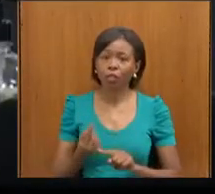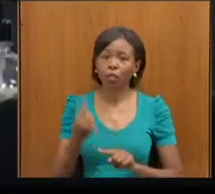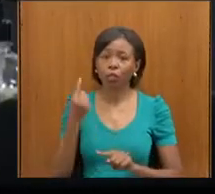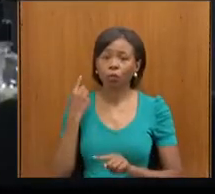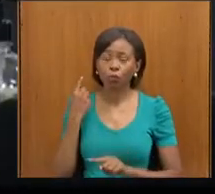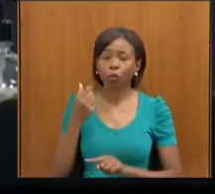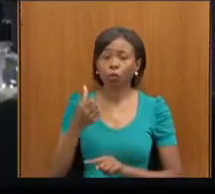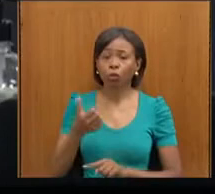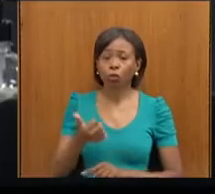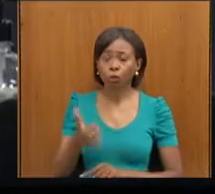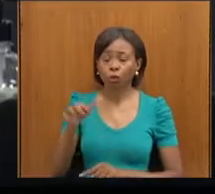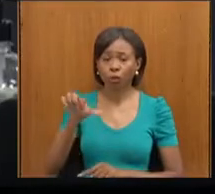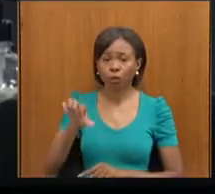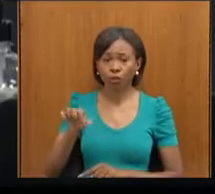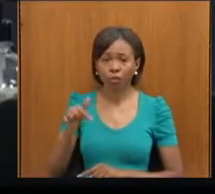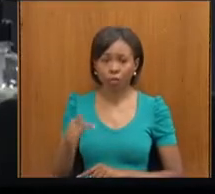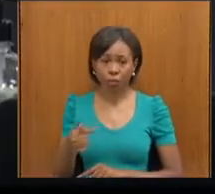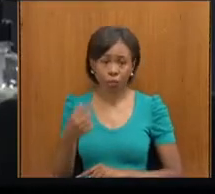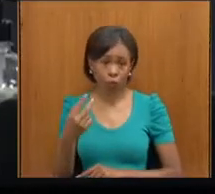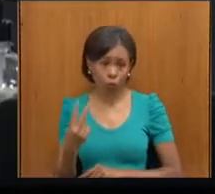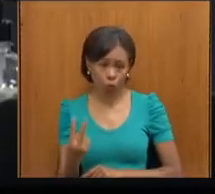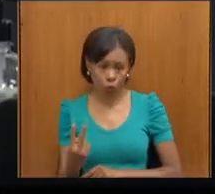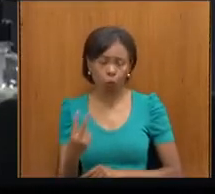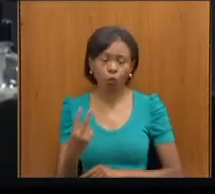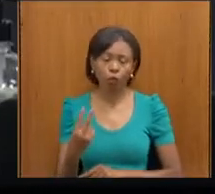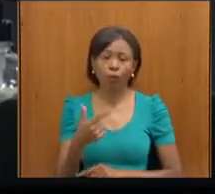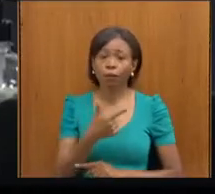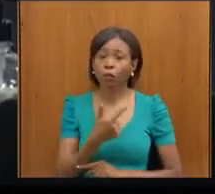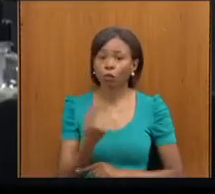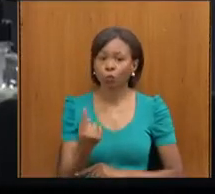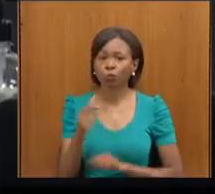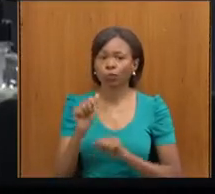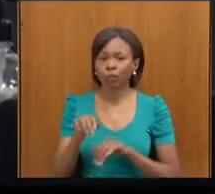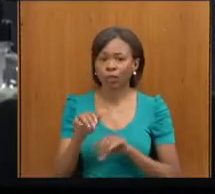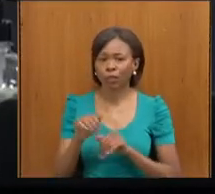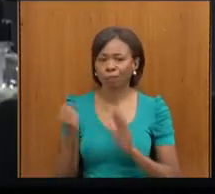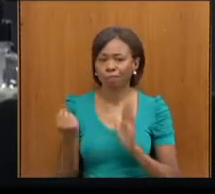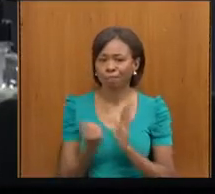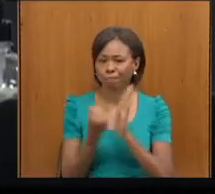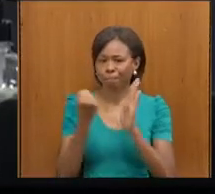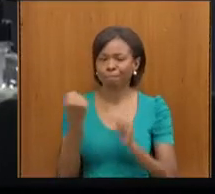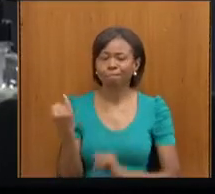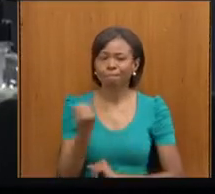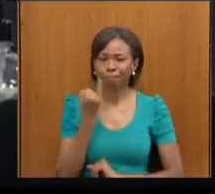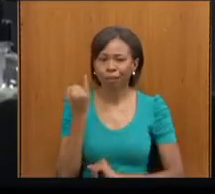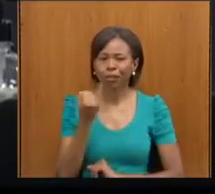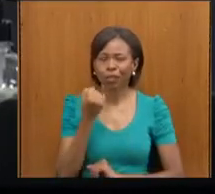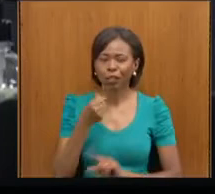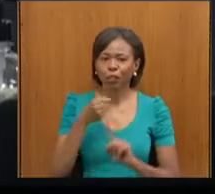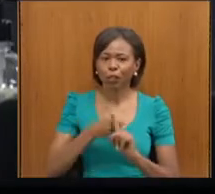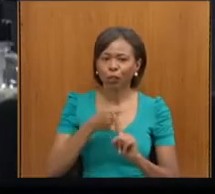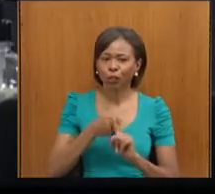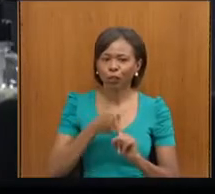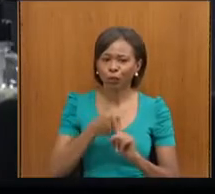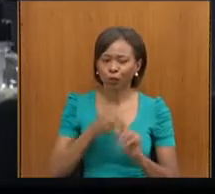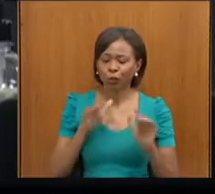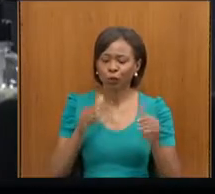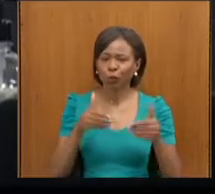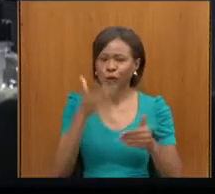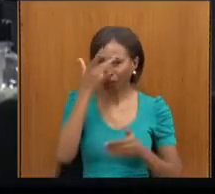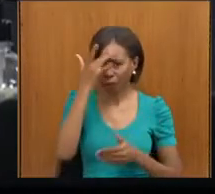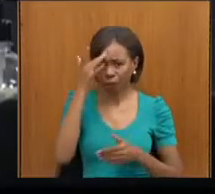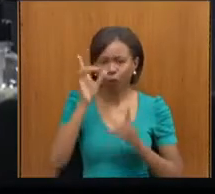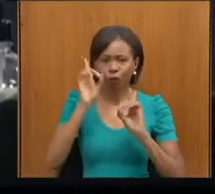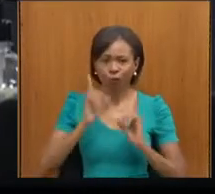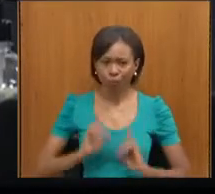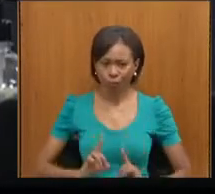no dia 21 de setembro, a gente tem esse marco importante na luta da pessoa com deficiência, então hoje